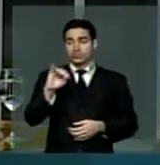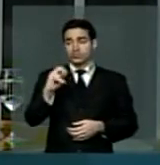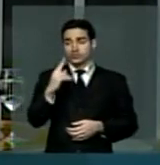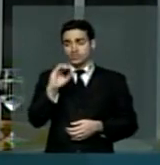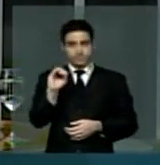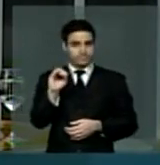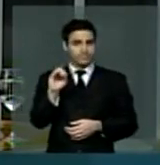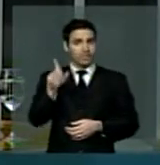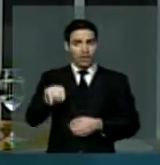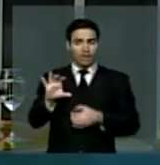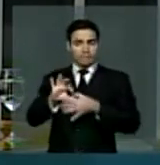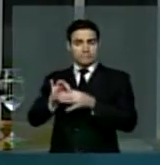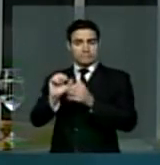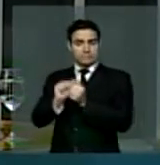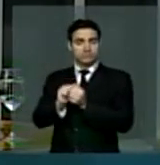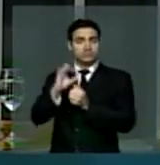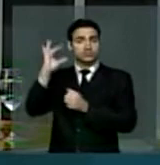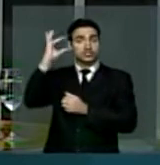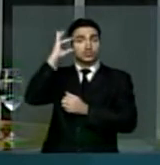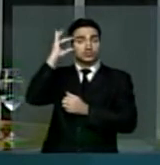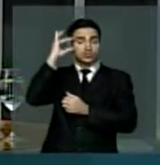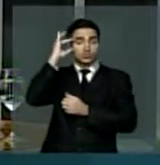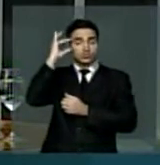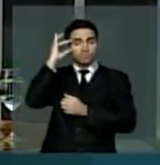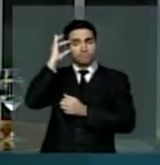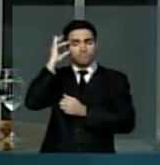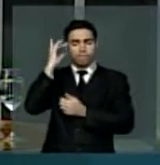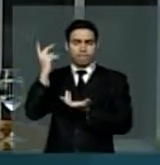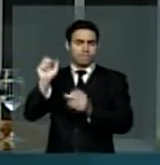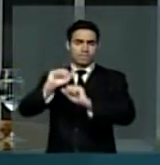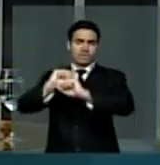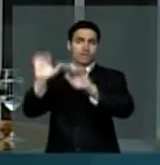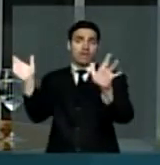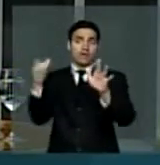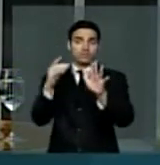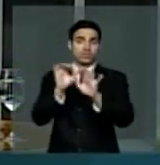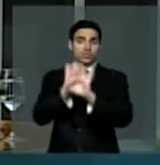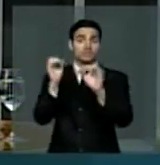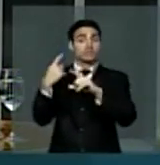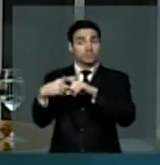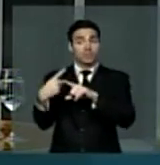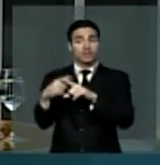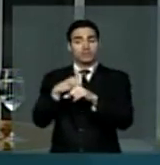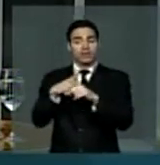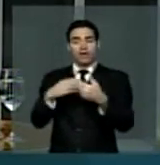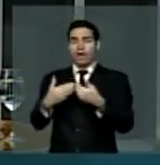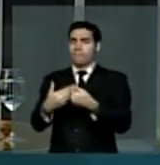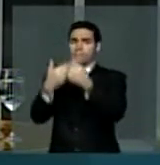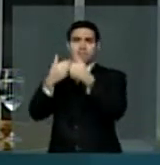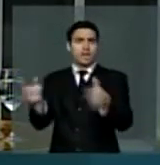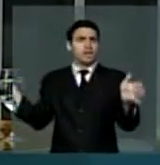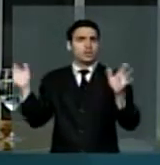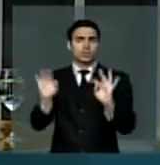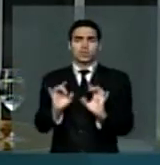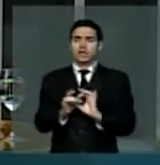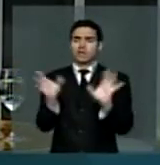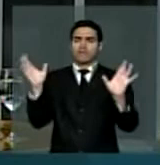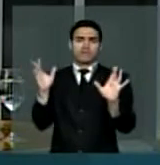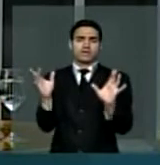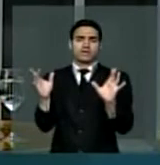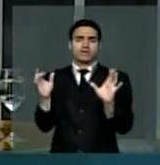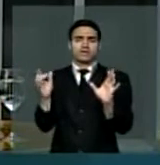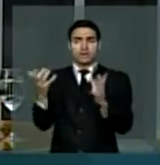Rousseff no Estado. E é tão claro que tem tido as portas abertas, presidente, para receber